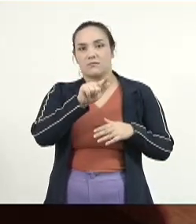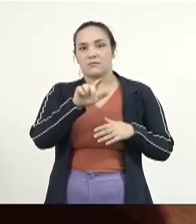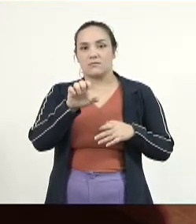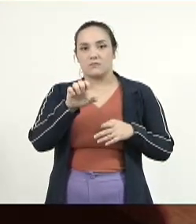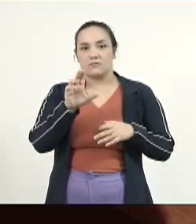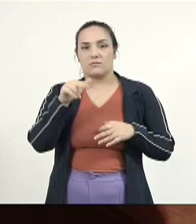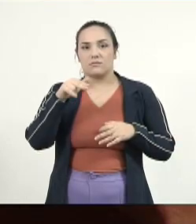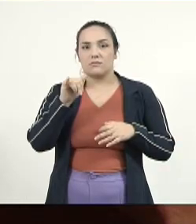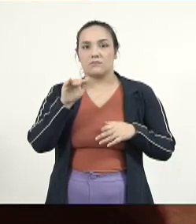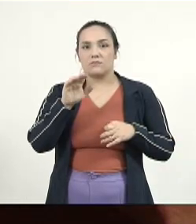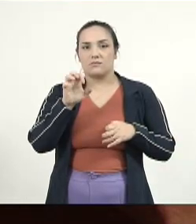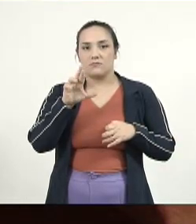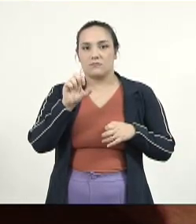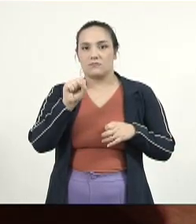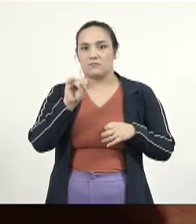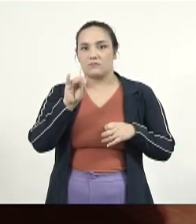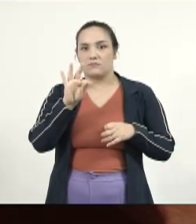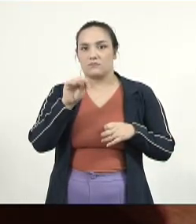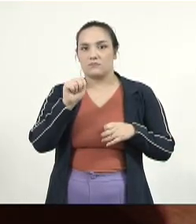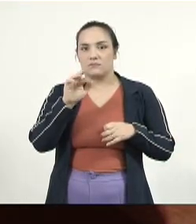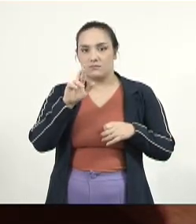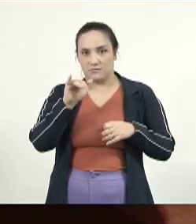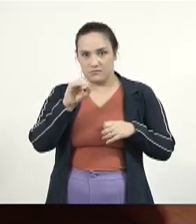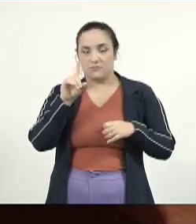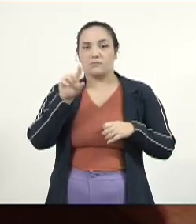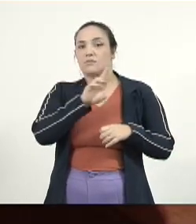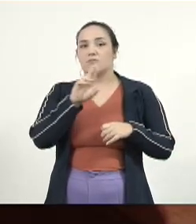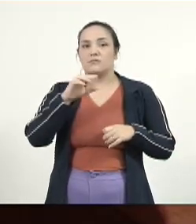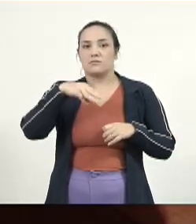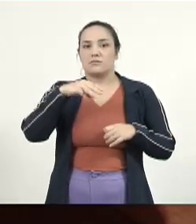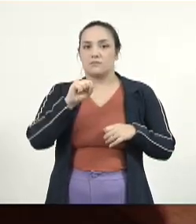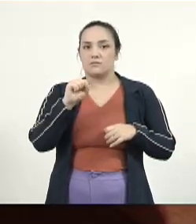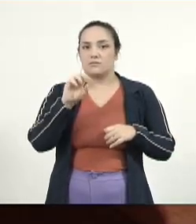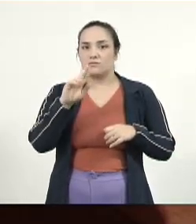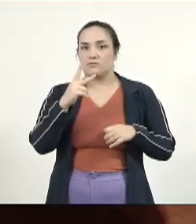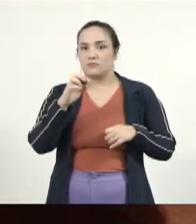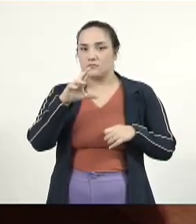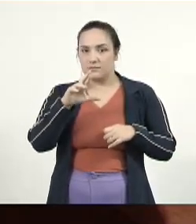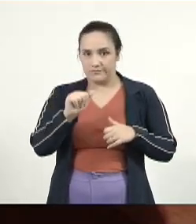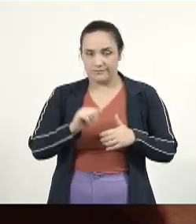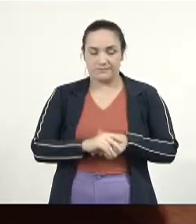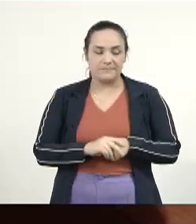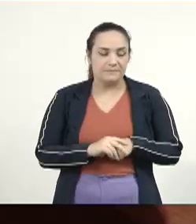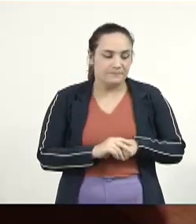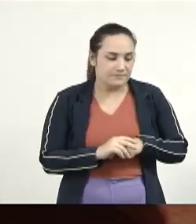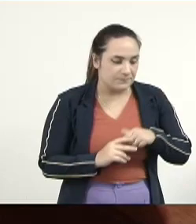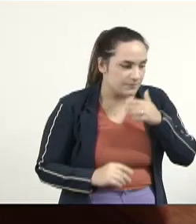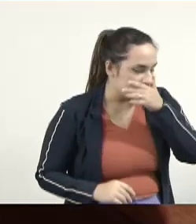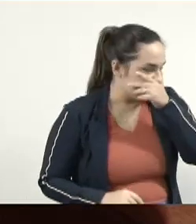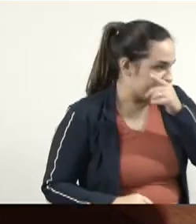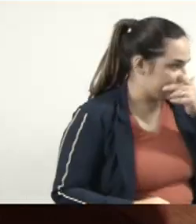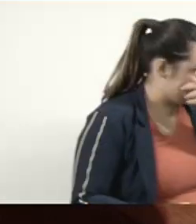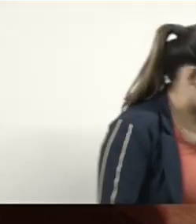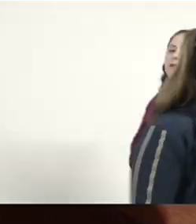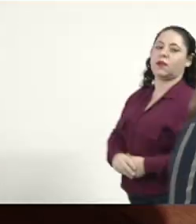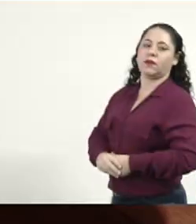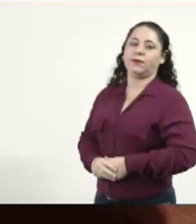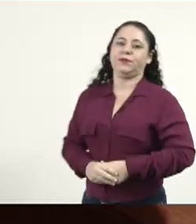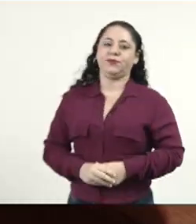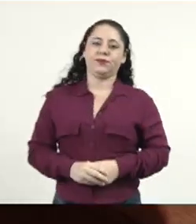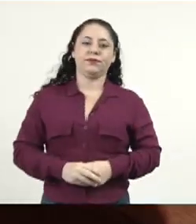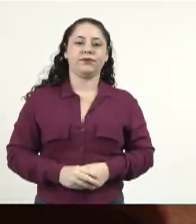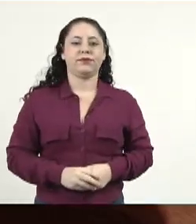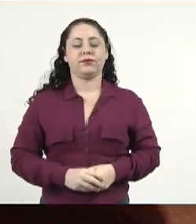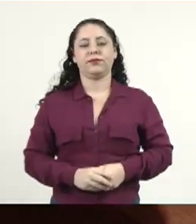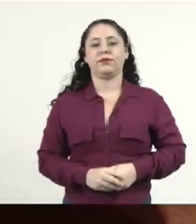o MS supera. Bom, quando está se falando em investimento aqui, na minha